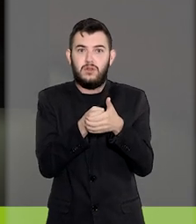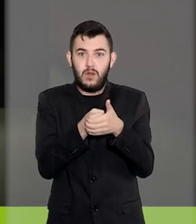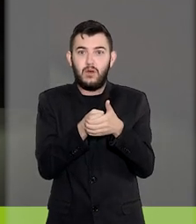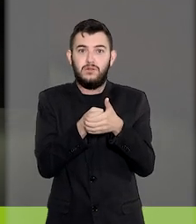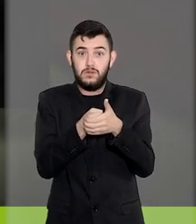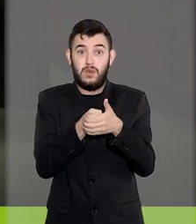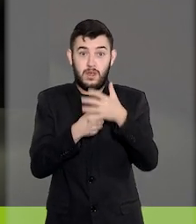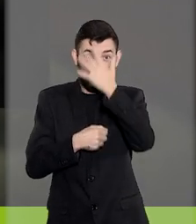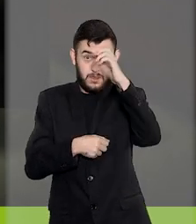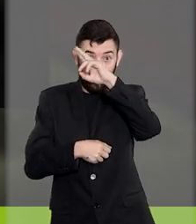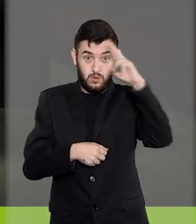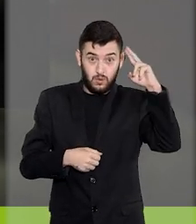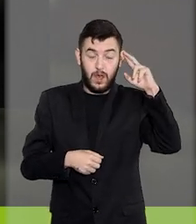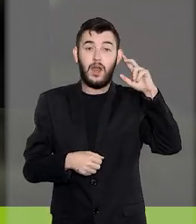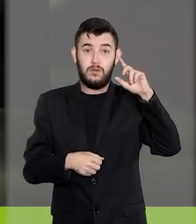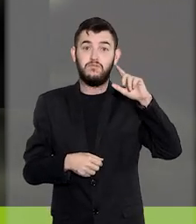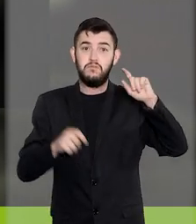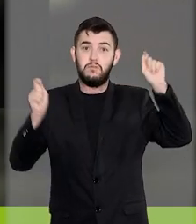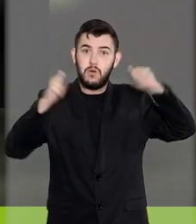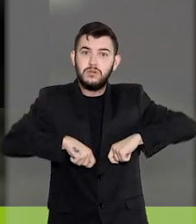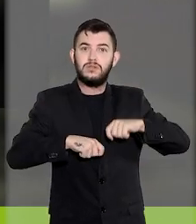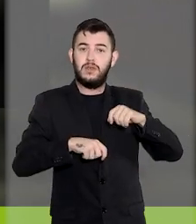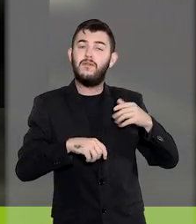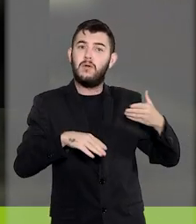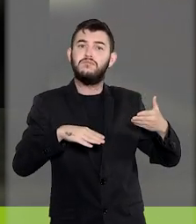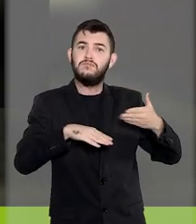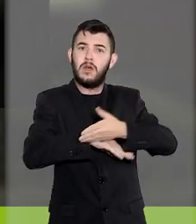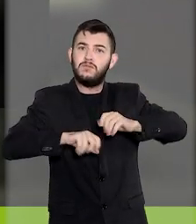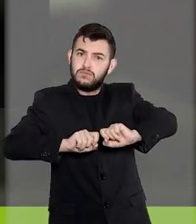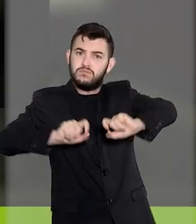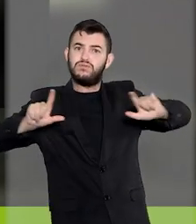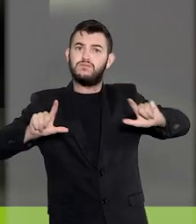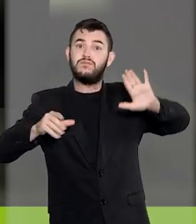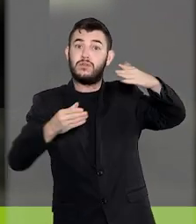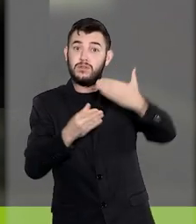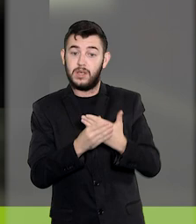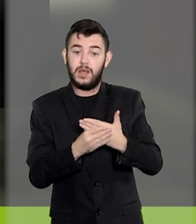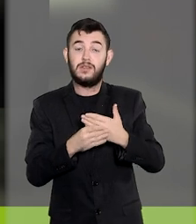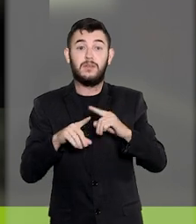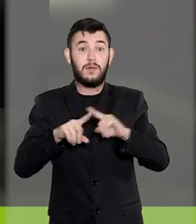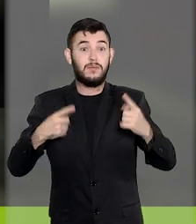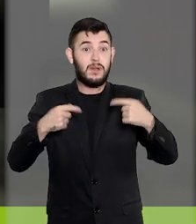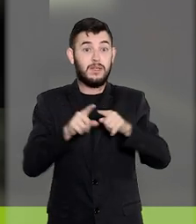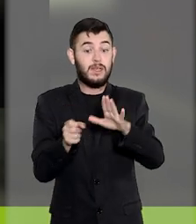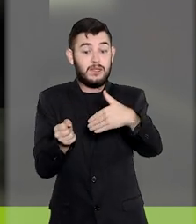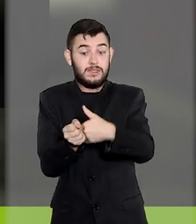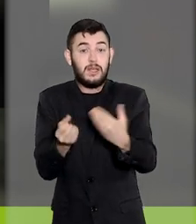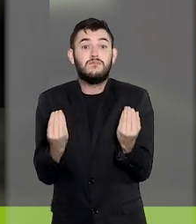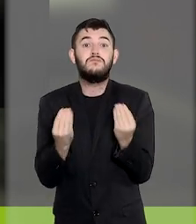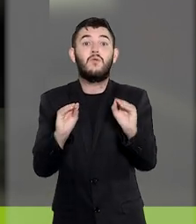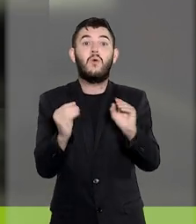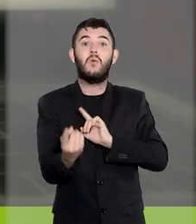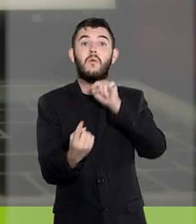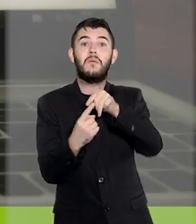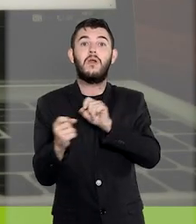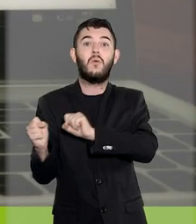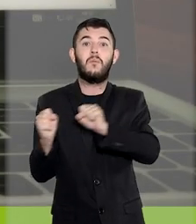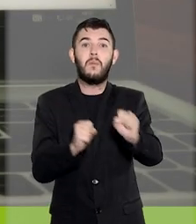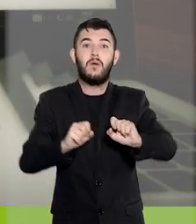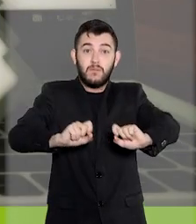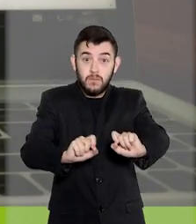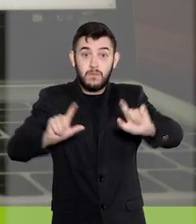processos fica restrito aos usuários com credencial, mediante identificação de acesso com uso de senha.